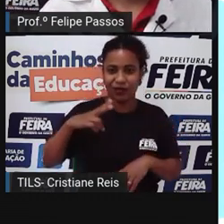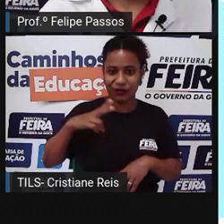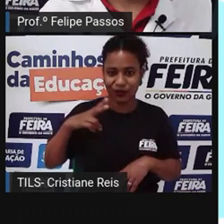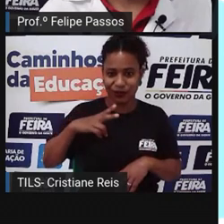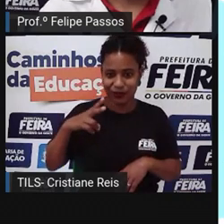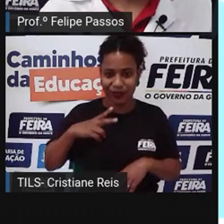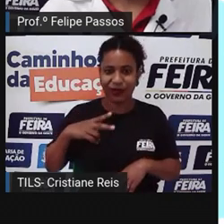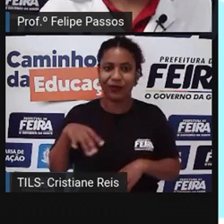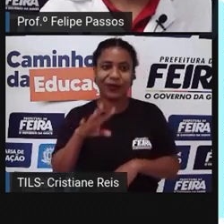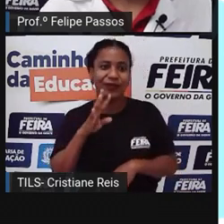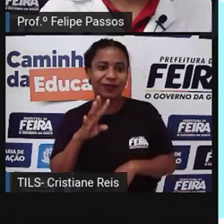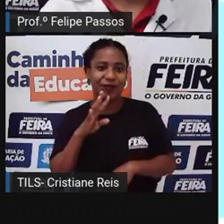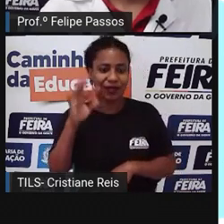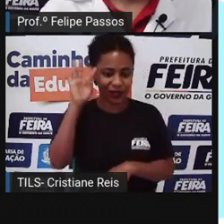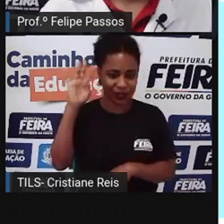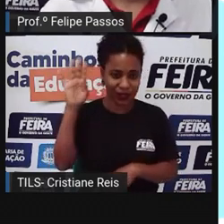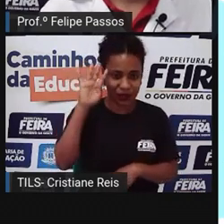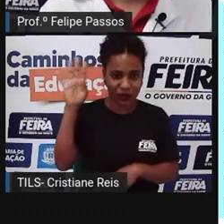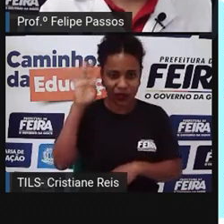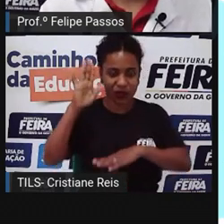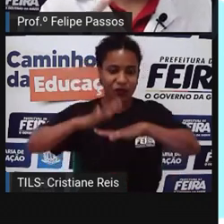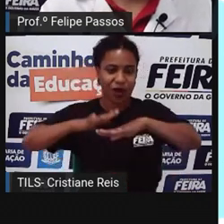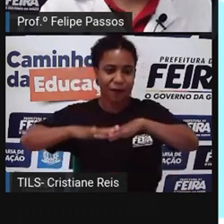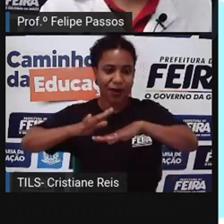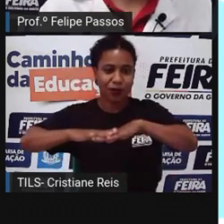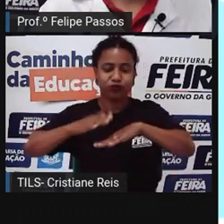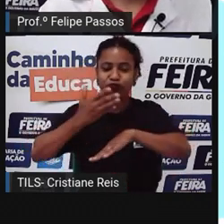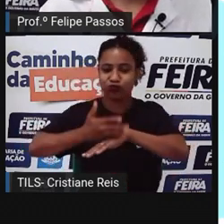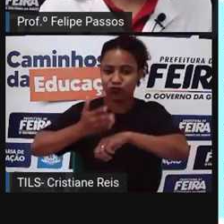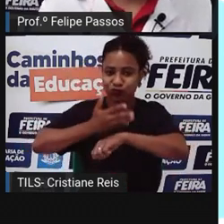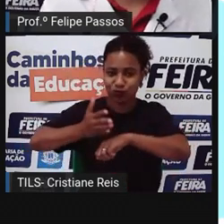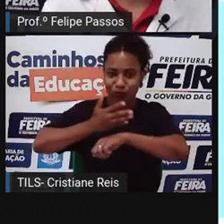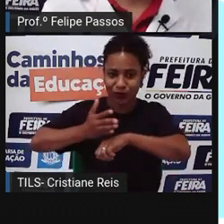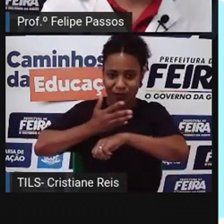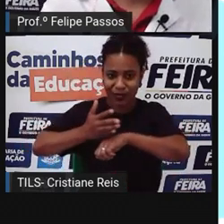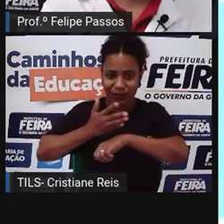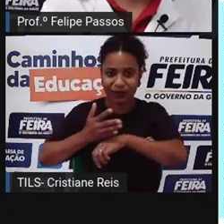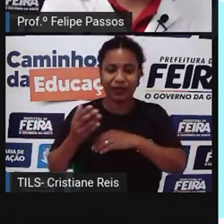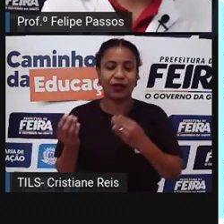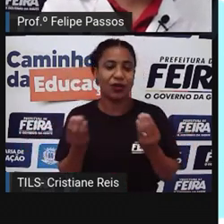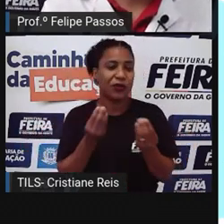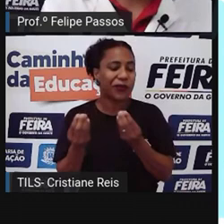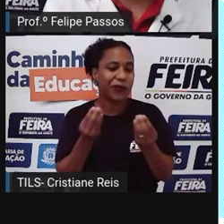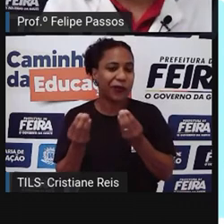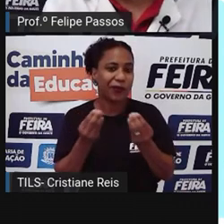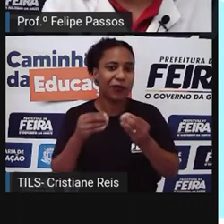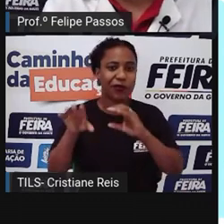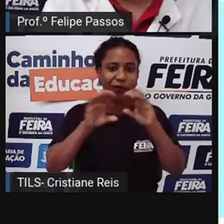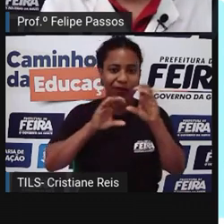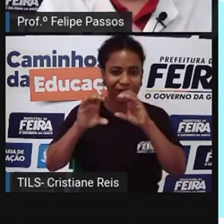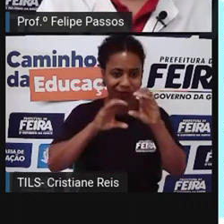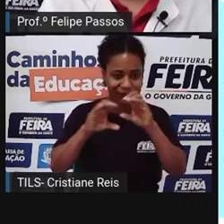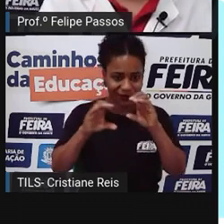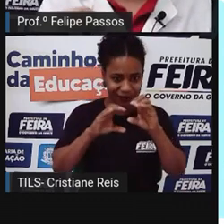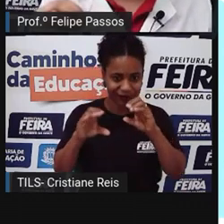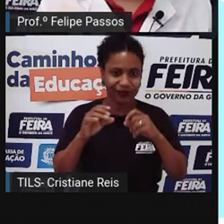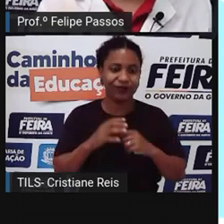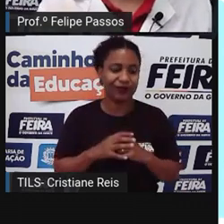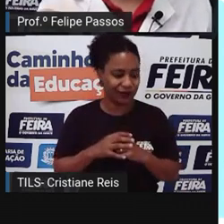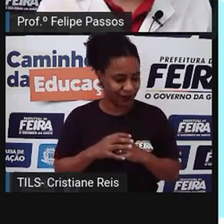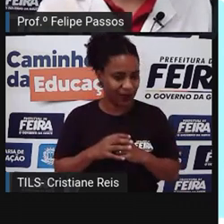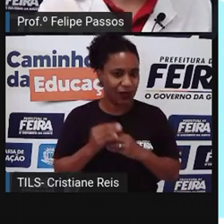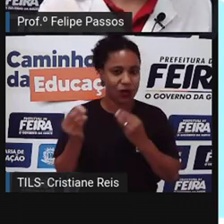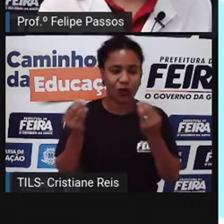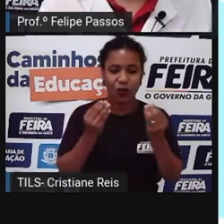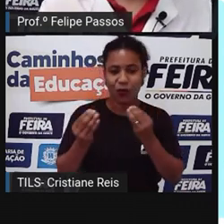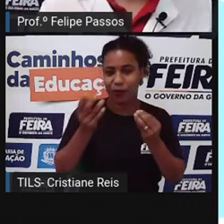conhecimento, teórico ou prático. Então como que as pessoas se comunicam dentro da área das ciências biológicas? Como que as pessoas